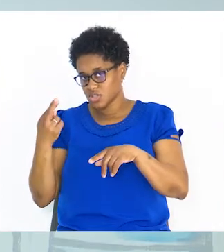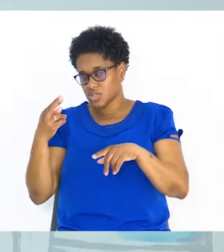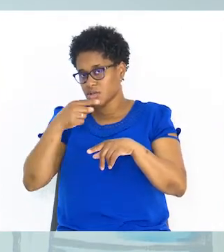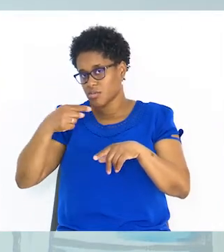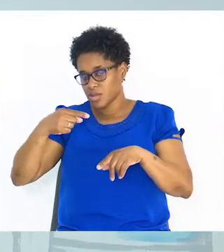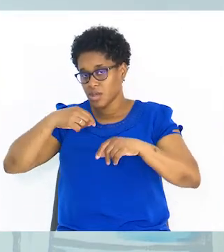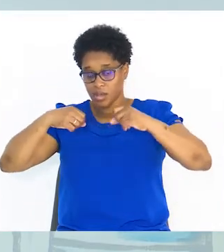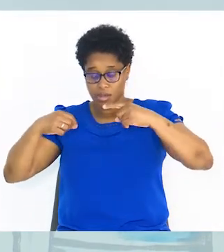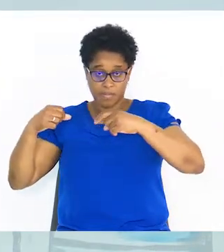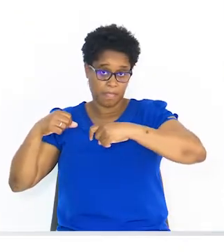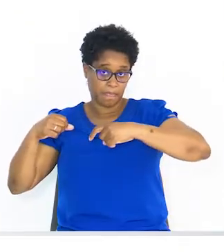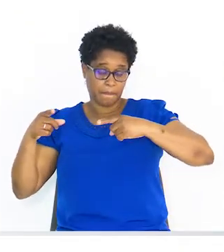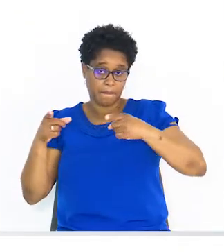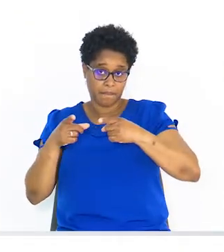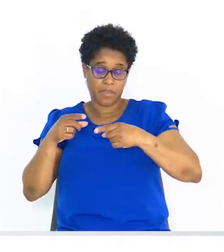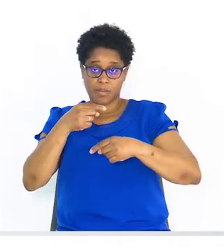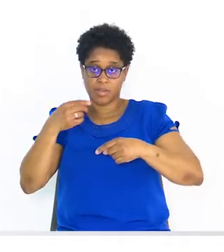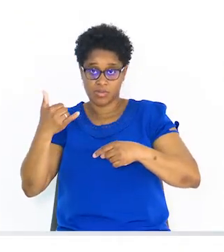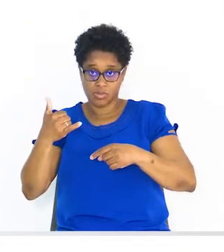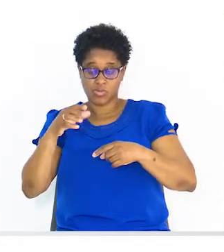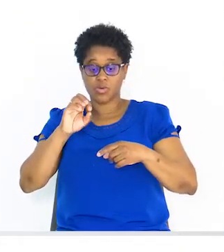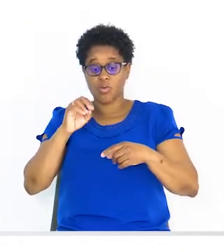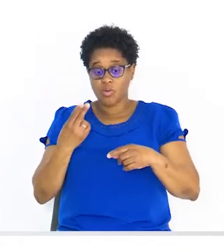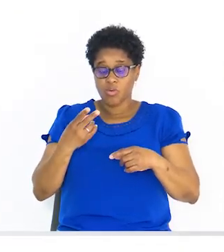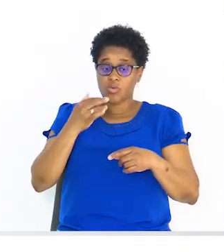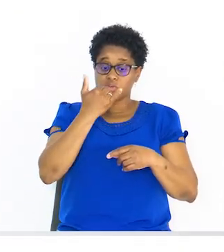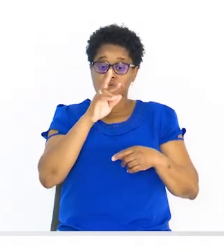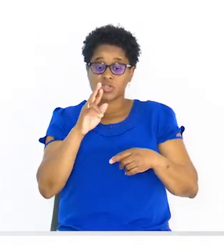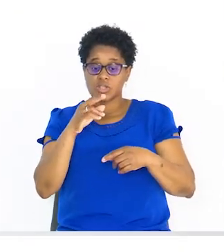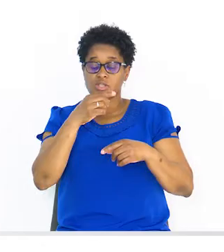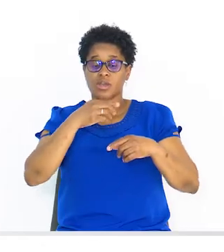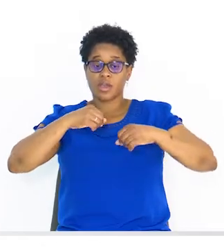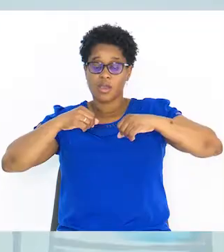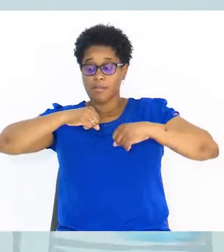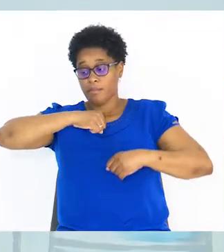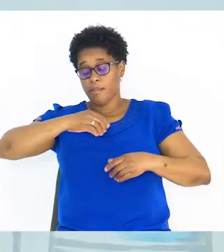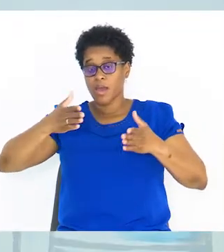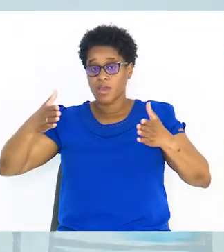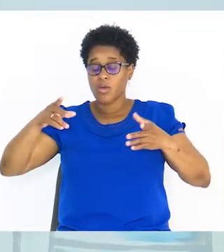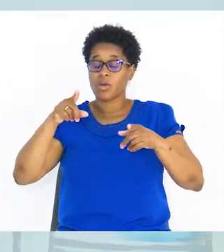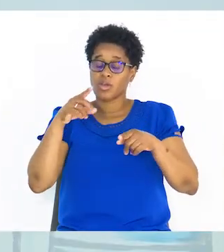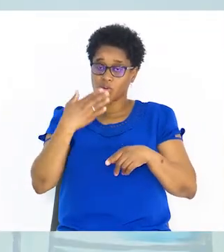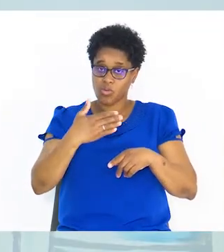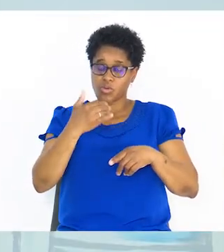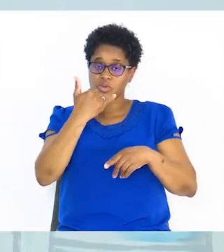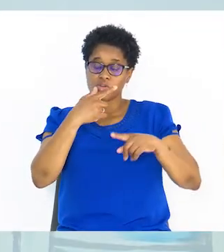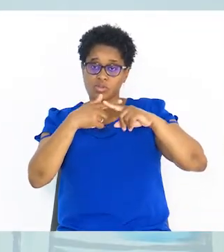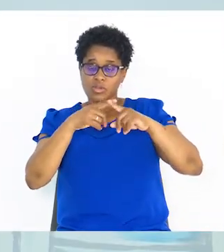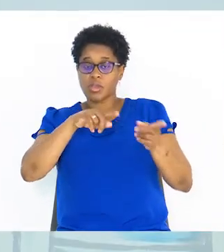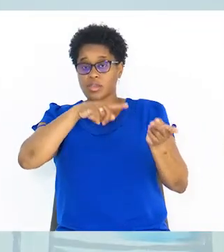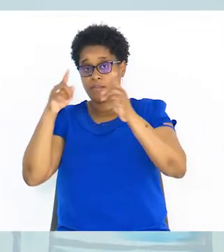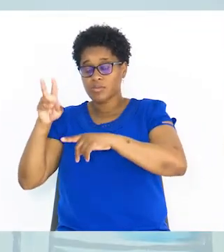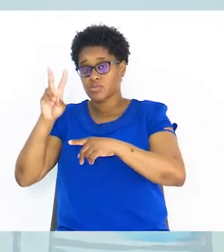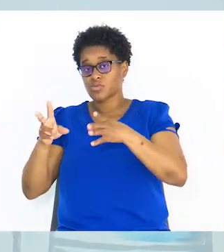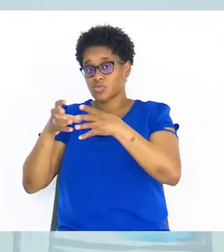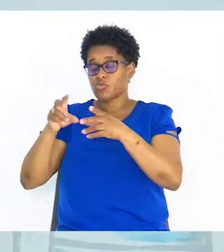2. Ou, nesse caso, 2x maior que 1, 2x, 2 está multiplicado, passa para o segundo